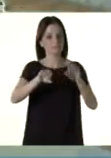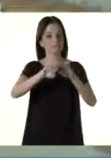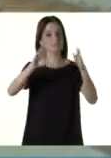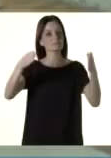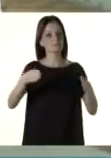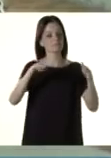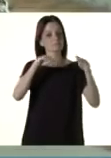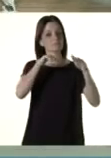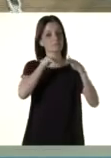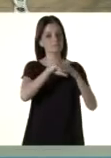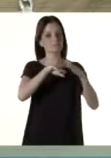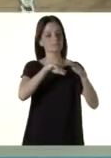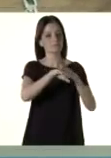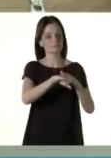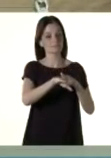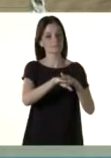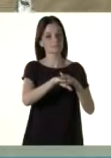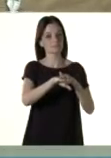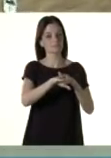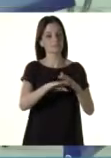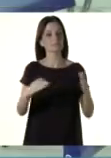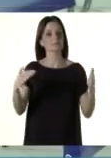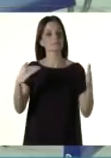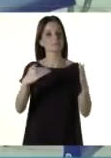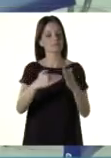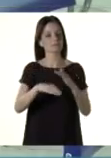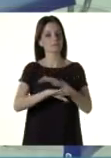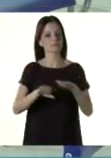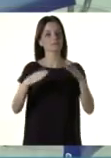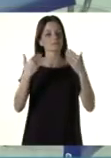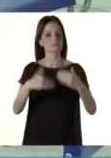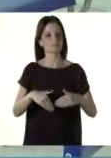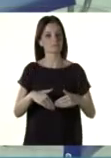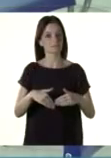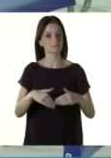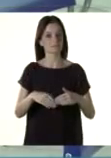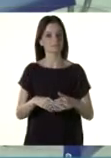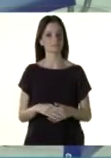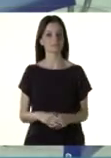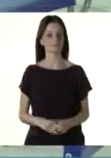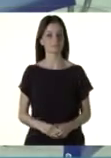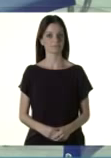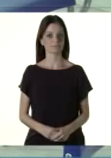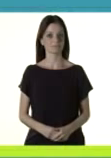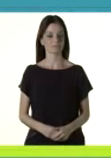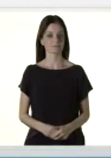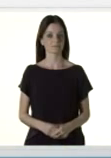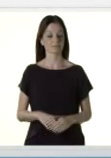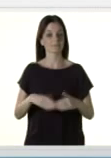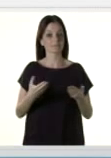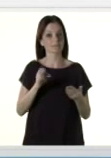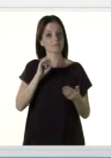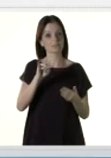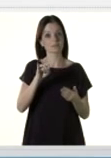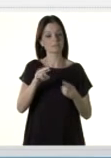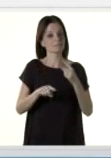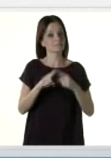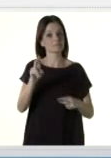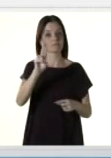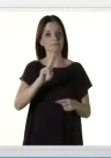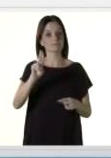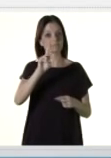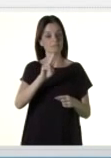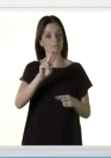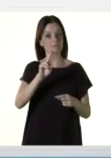embalagem Porta Objetos, que será guardada embaixo da carteira até o final da prova. Já que você não vai poder